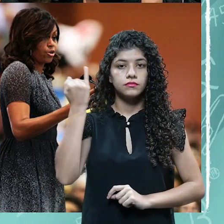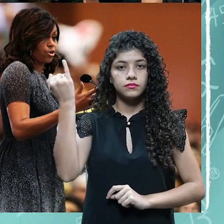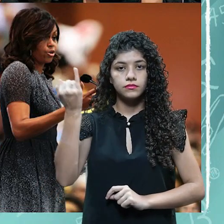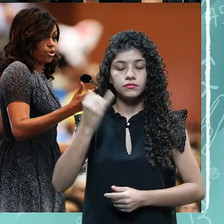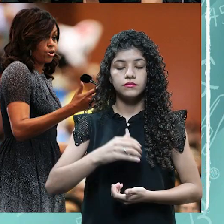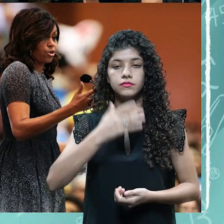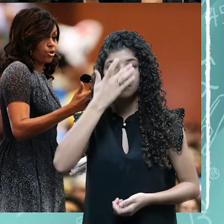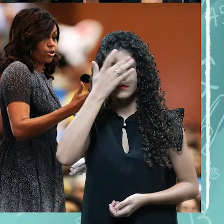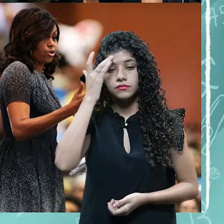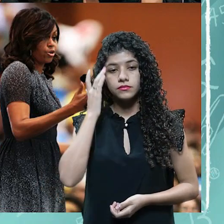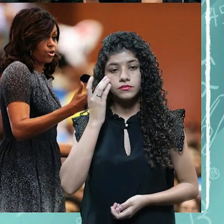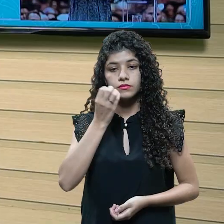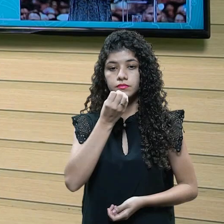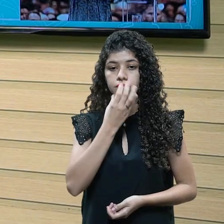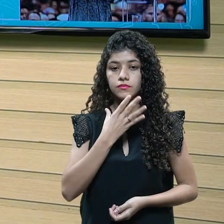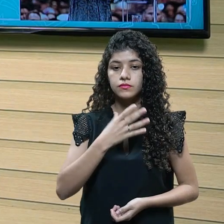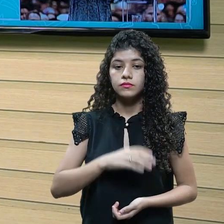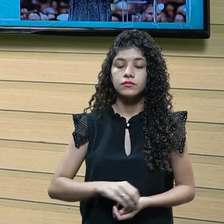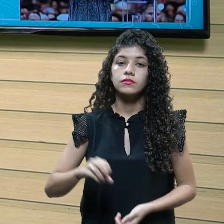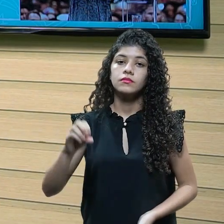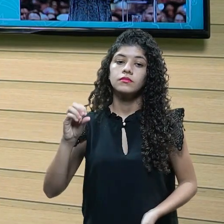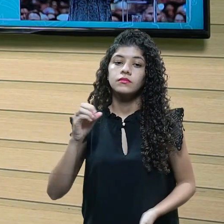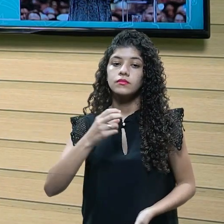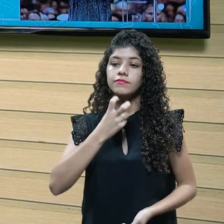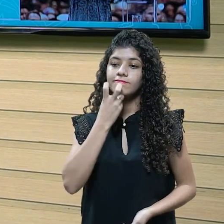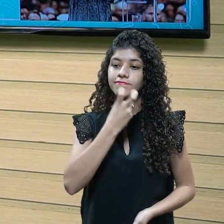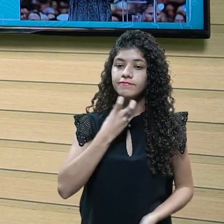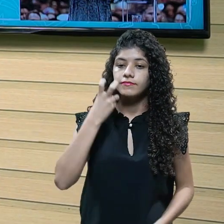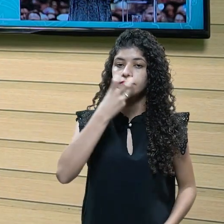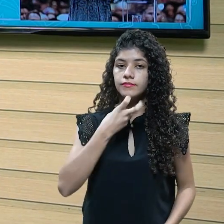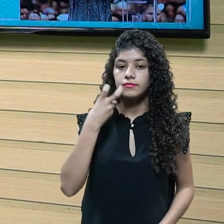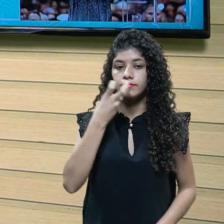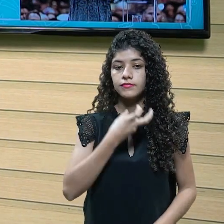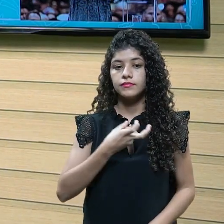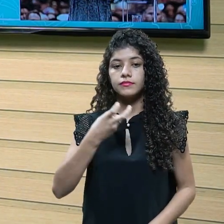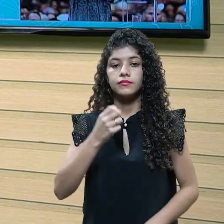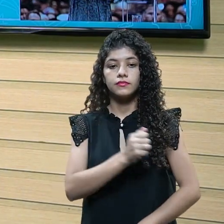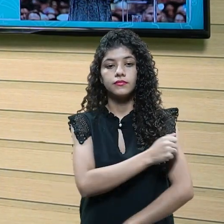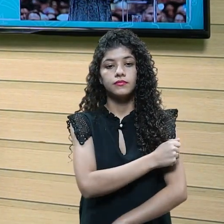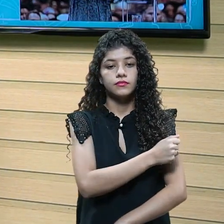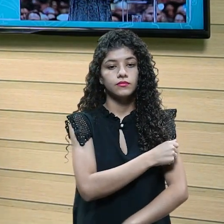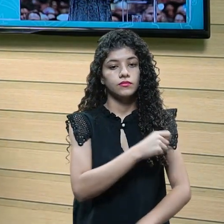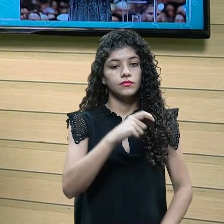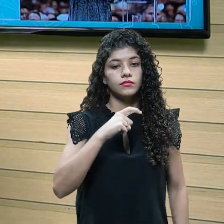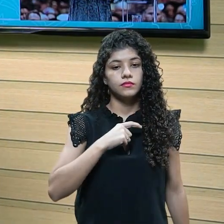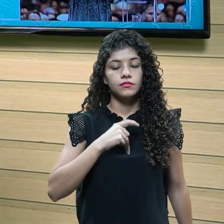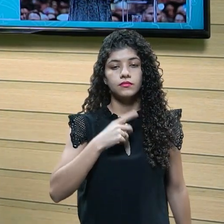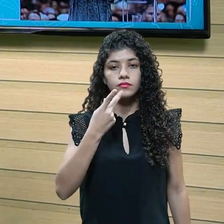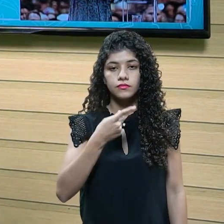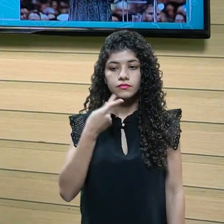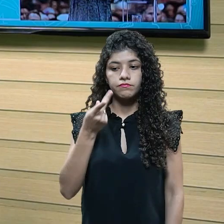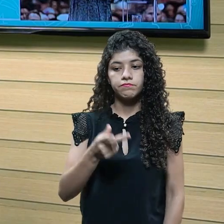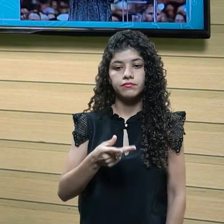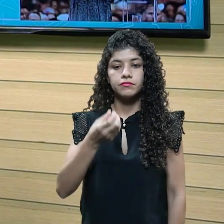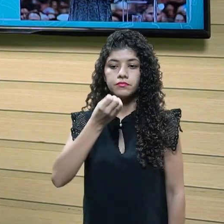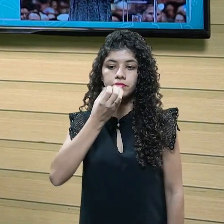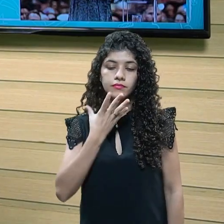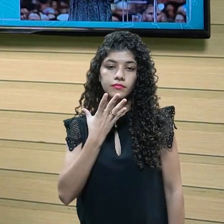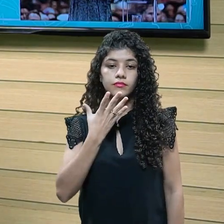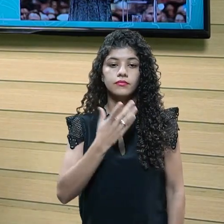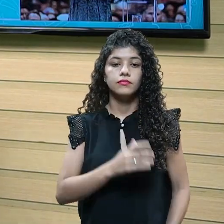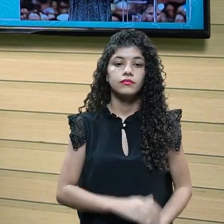É definir um bom orador. Quem é aquele aluno que sempre está na turma, que tem uma boa oratória. Então, esse